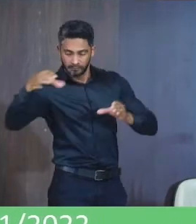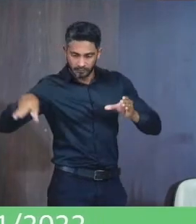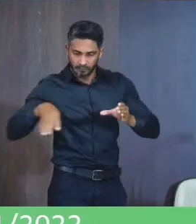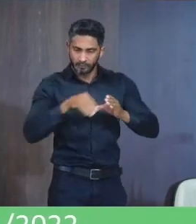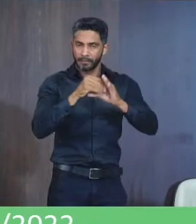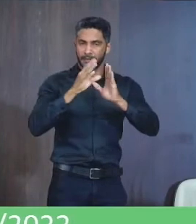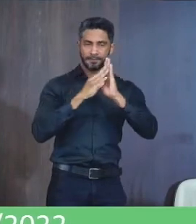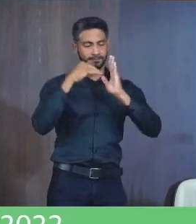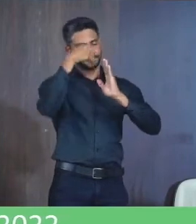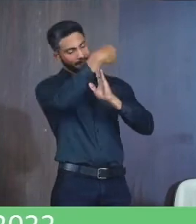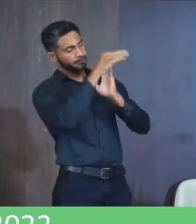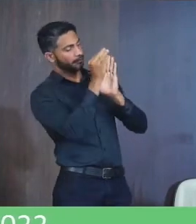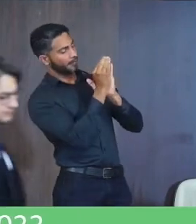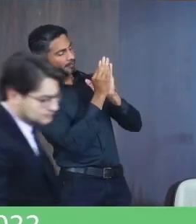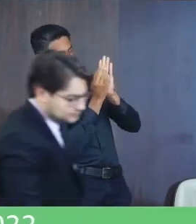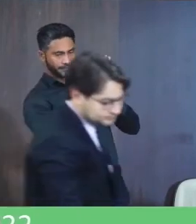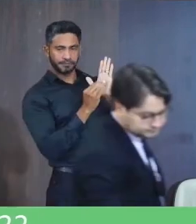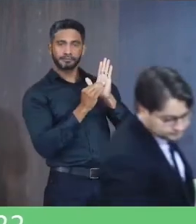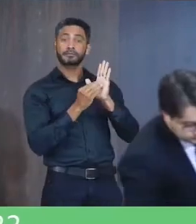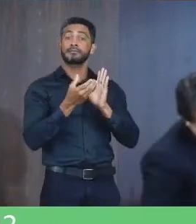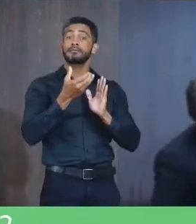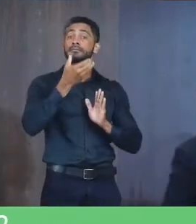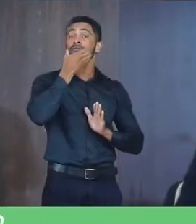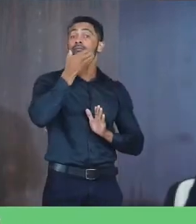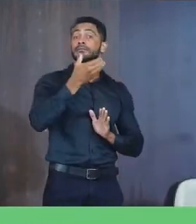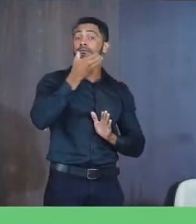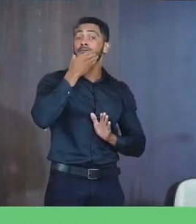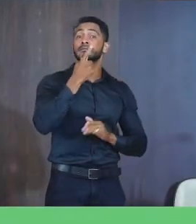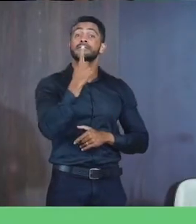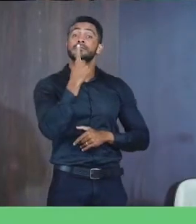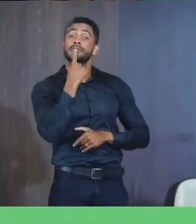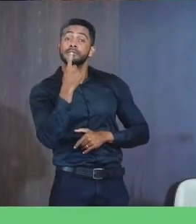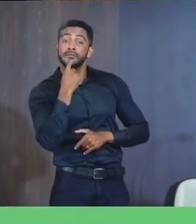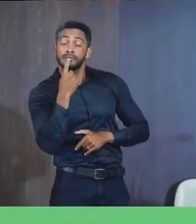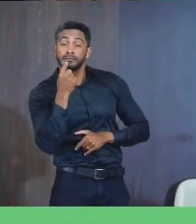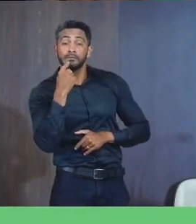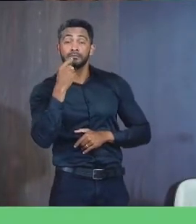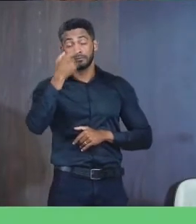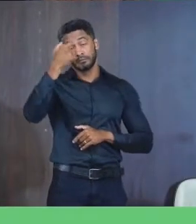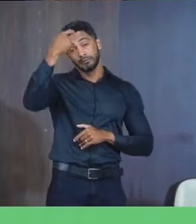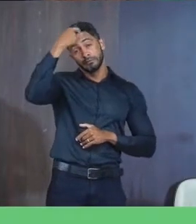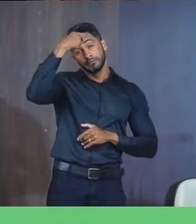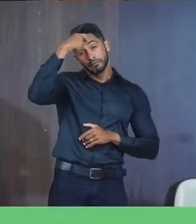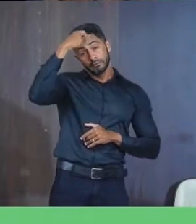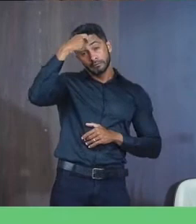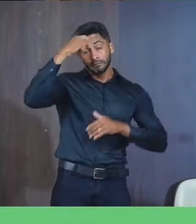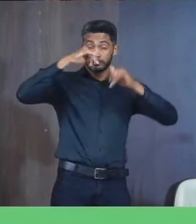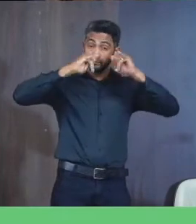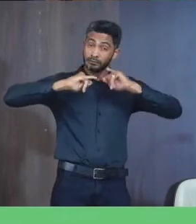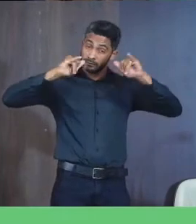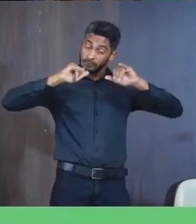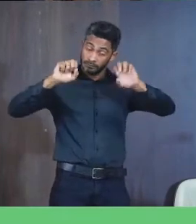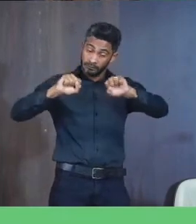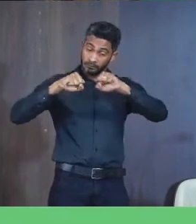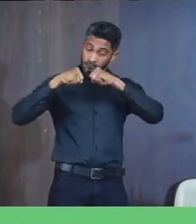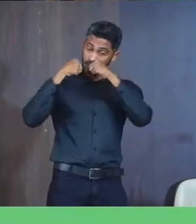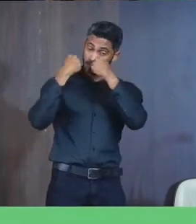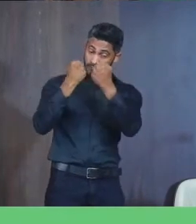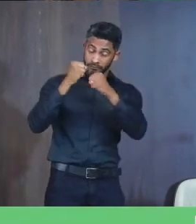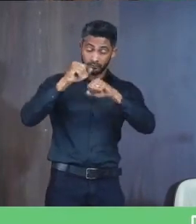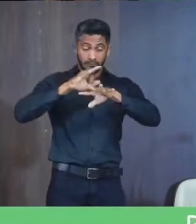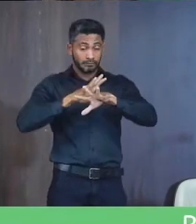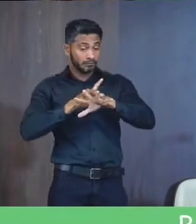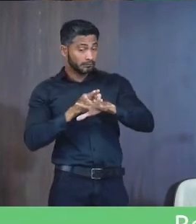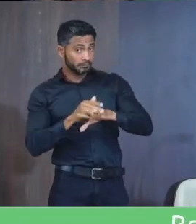Município de Janaúba A campanha Dezembro Vermelho Dedicada à conscientização Sobre a importância da prevenção Das